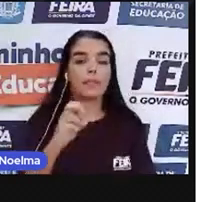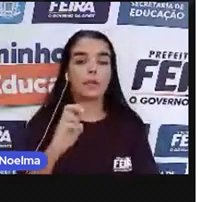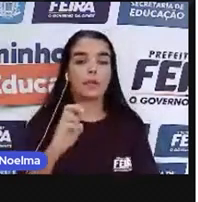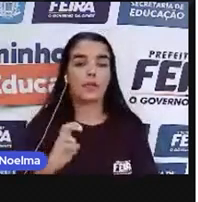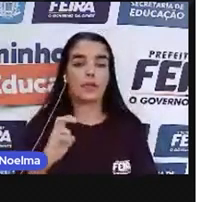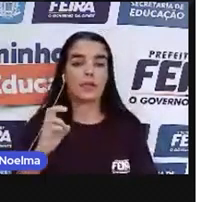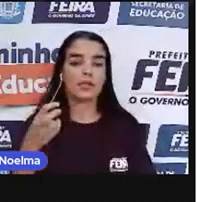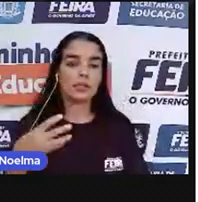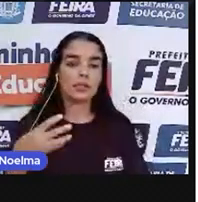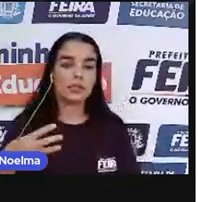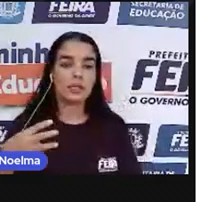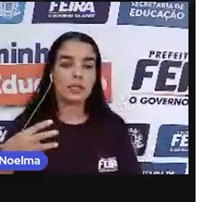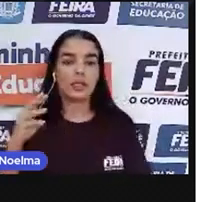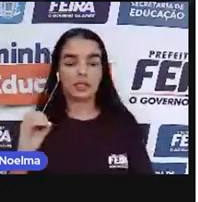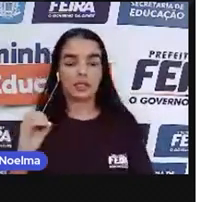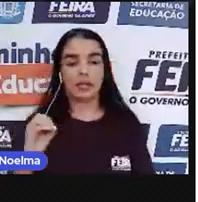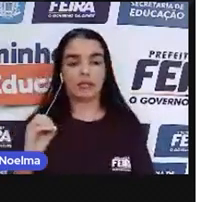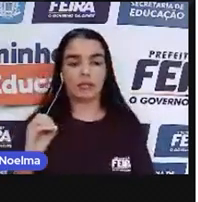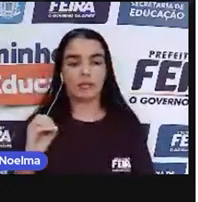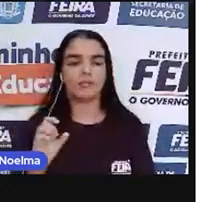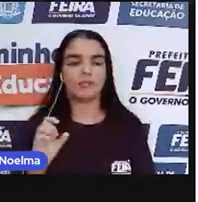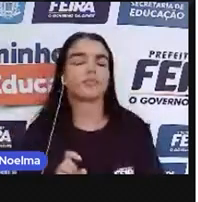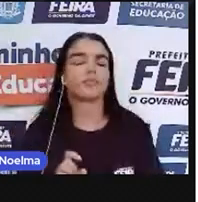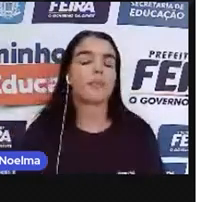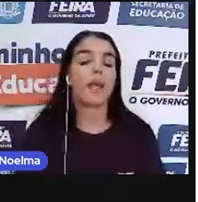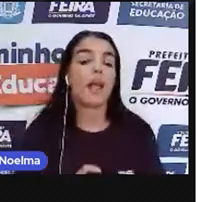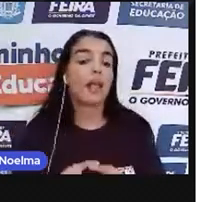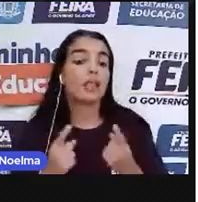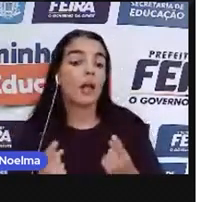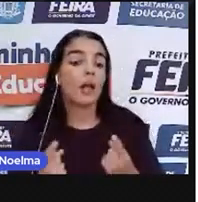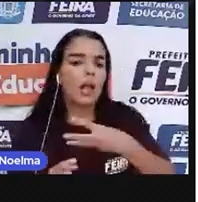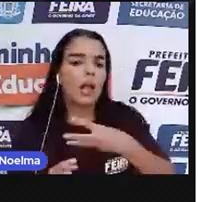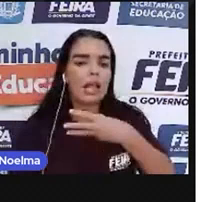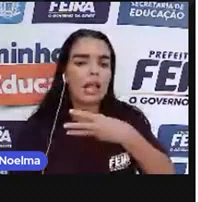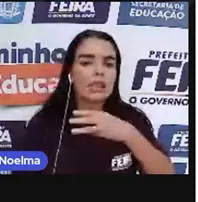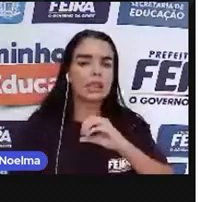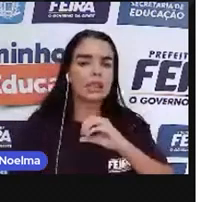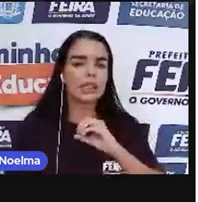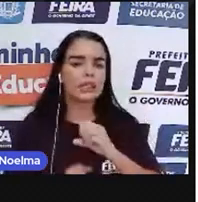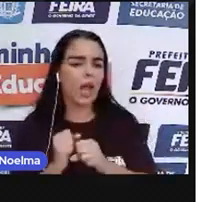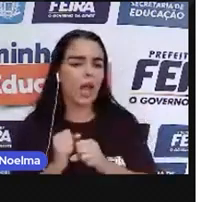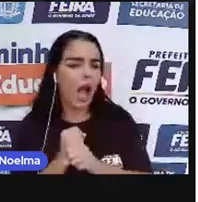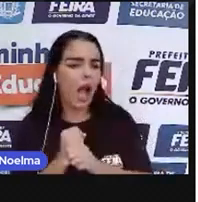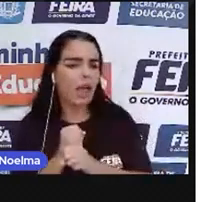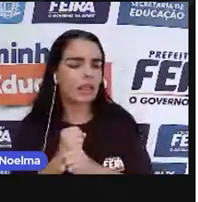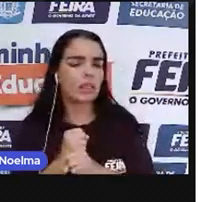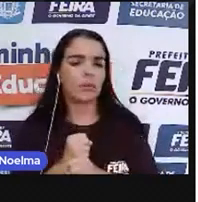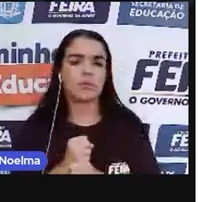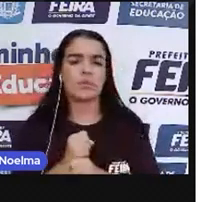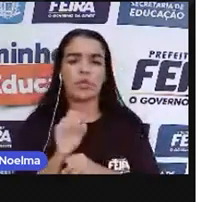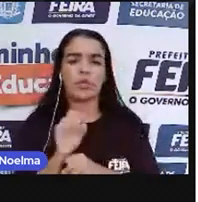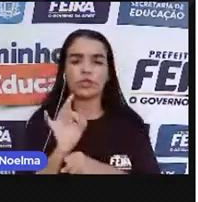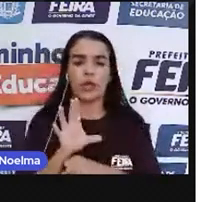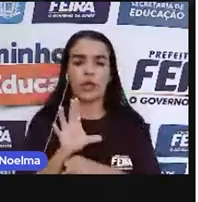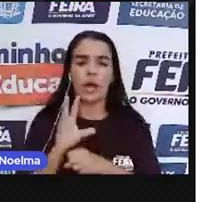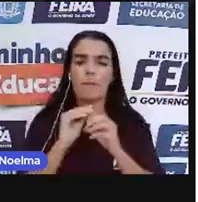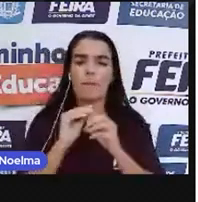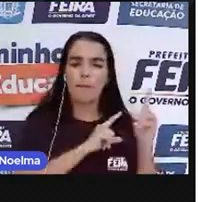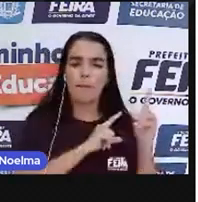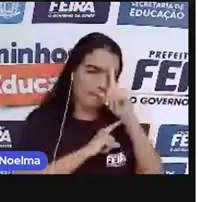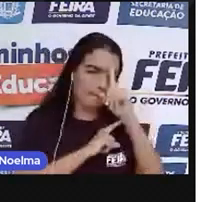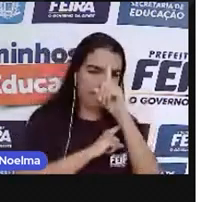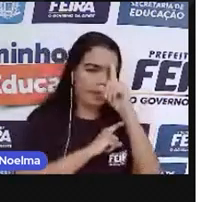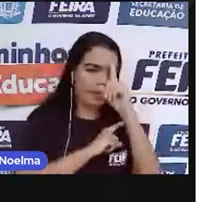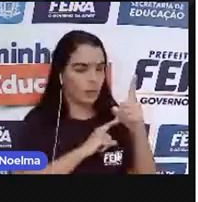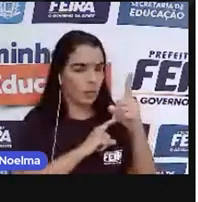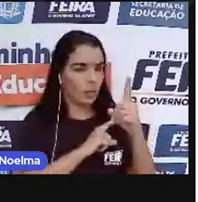-Brasil, né? Nesses 30 primeiros anos, os portugueses enviaram para as terras brasileiras algumas expedições com